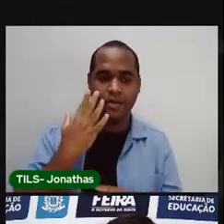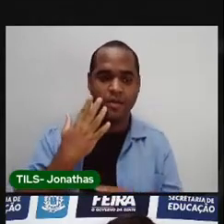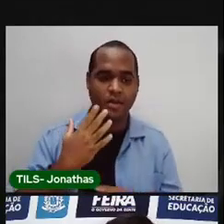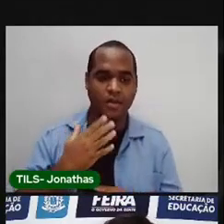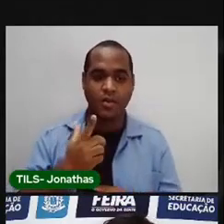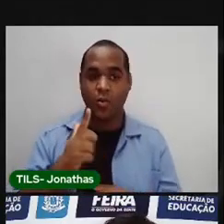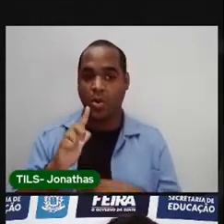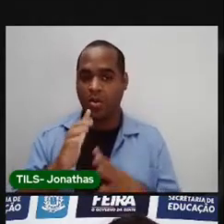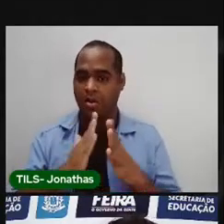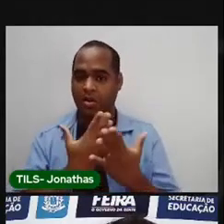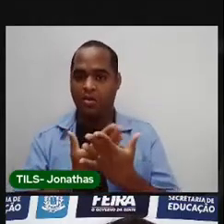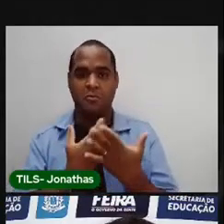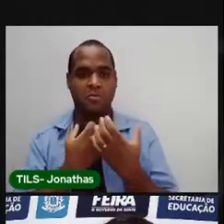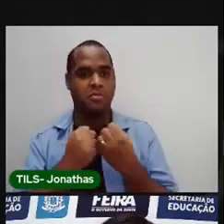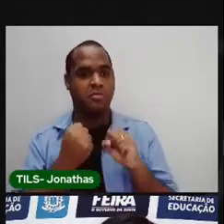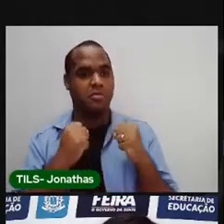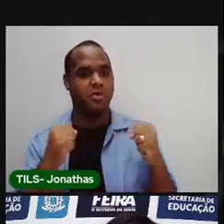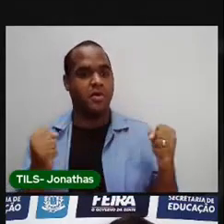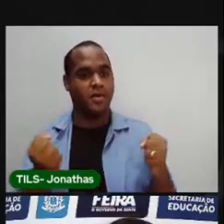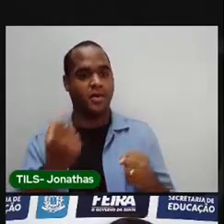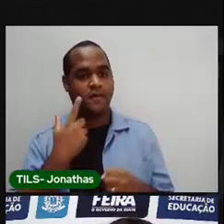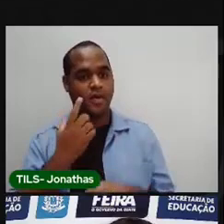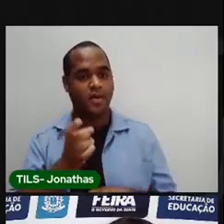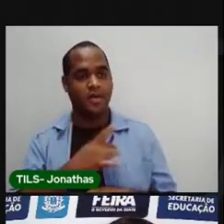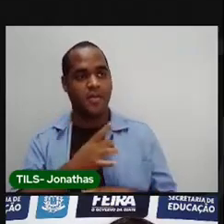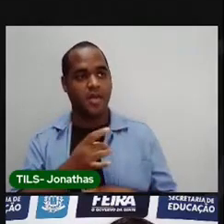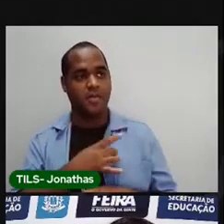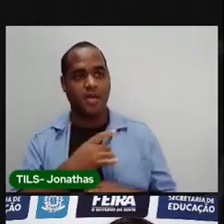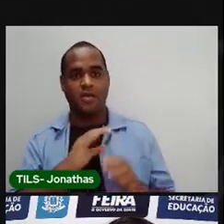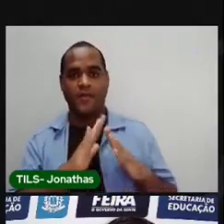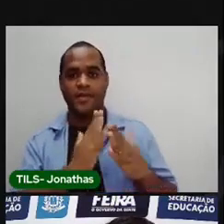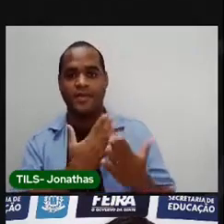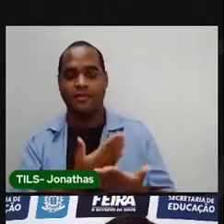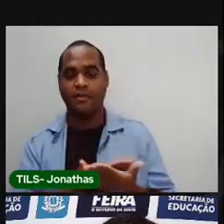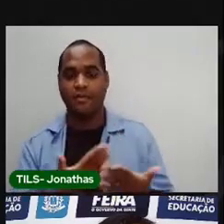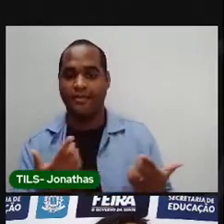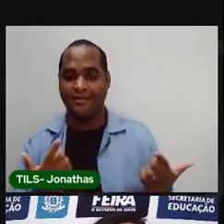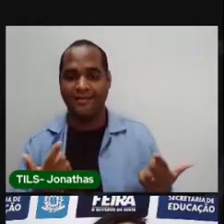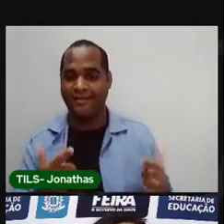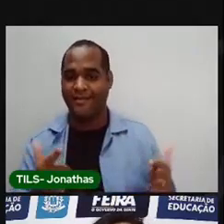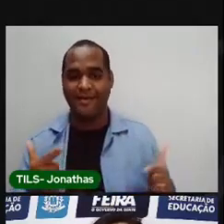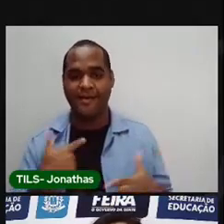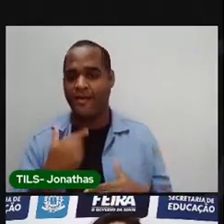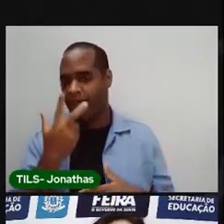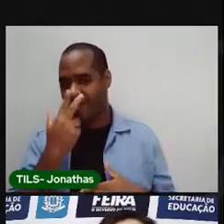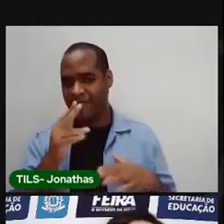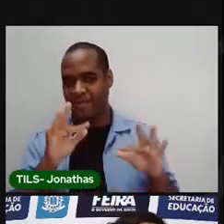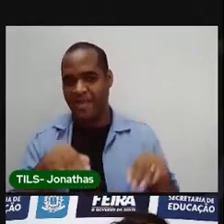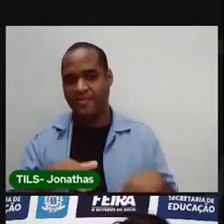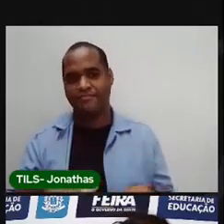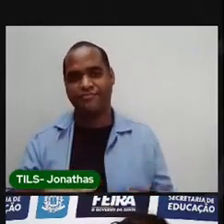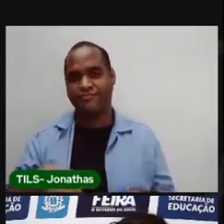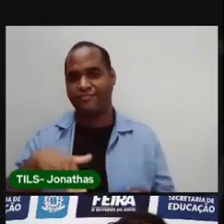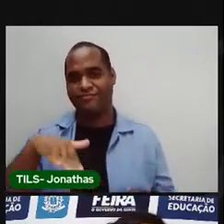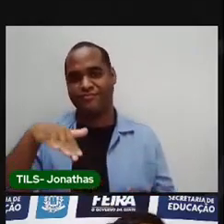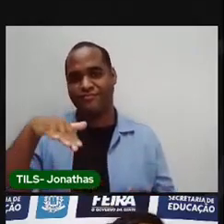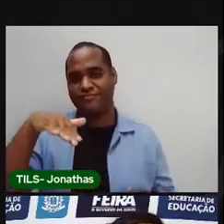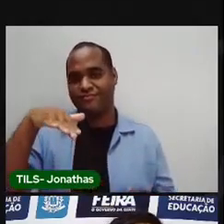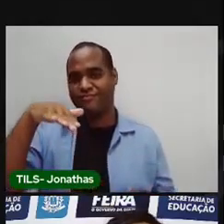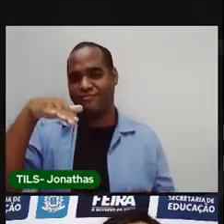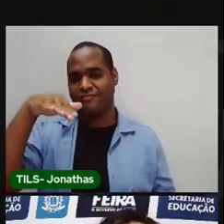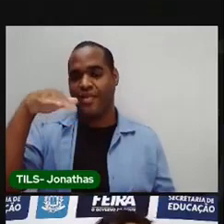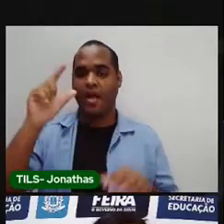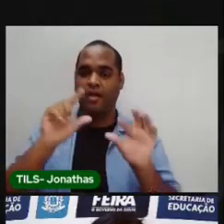E eu fui pra escola grande. Eu fiquei tão assustada. Que eu fiquei com medo de ir pra escola. E aí eu fui crescendo. E a minha linha do